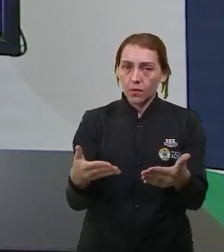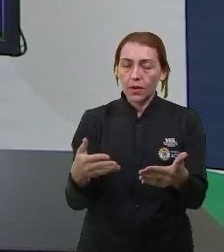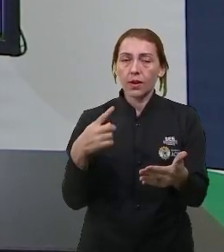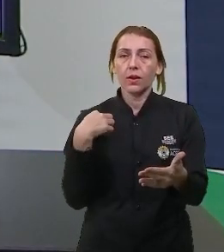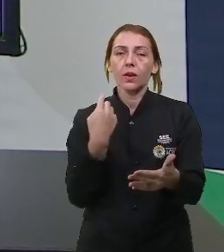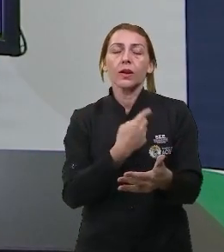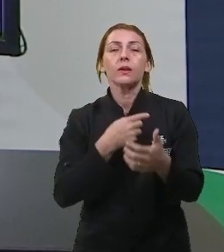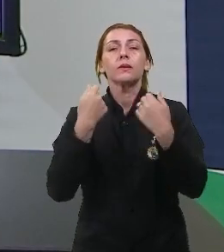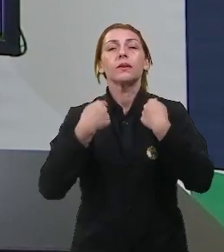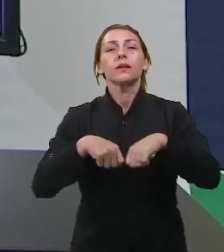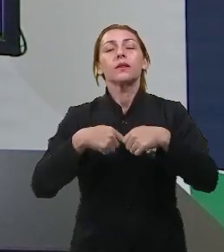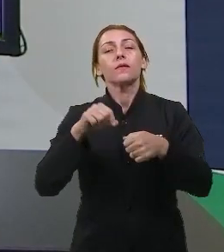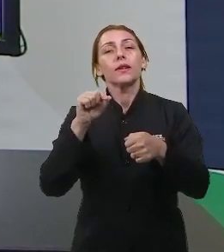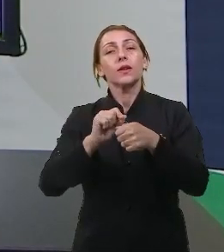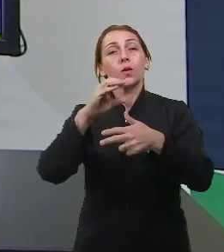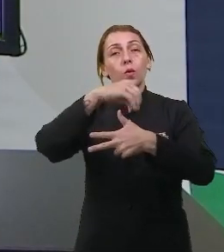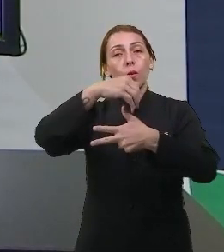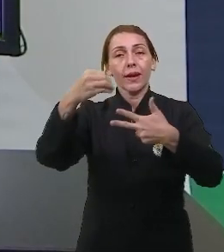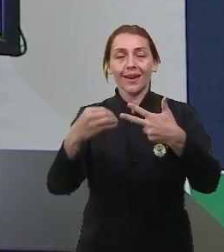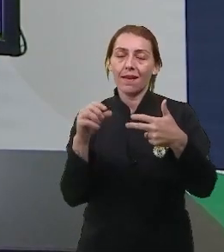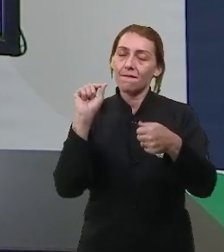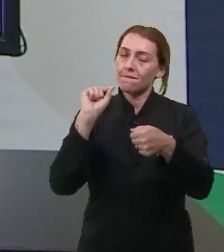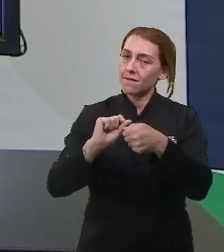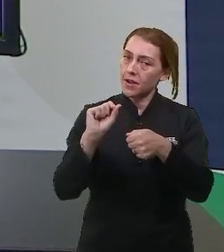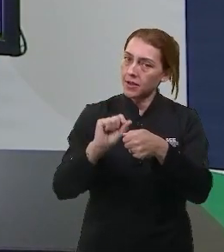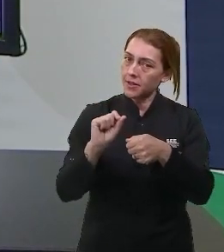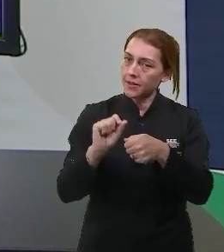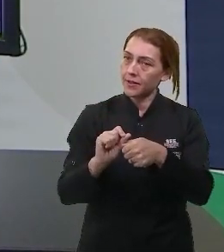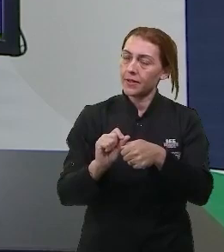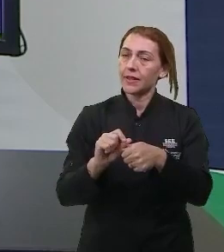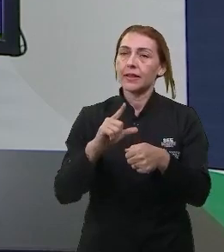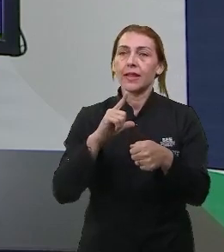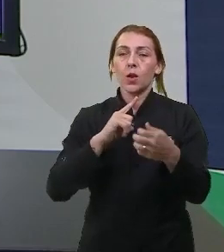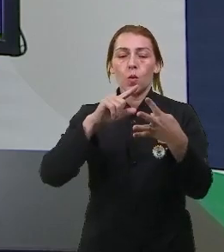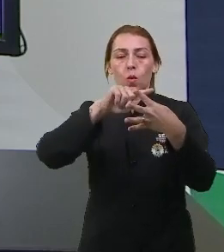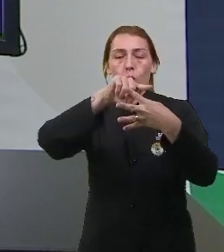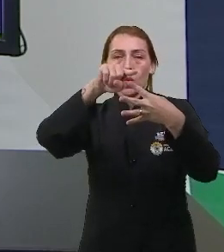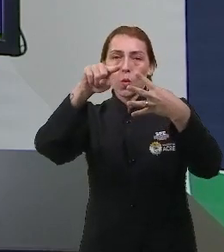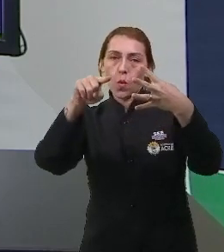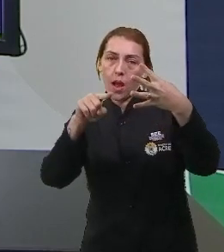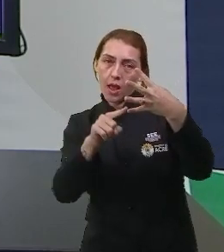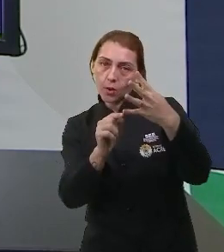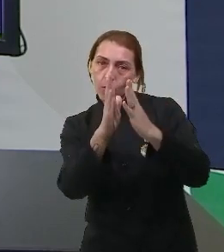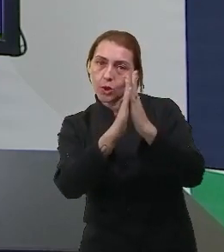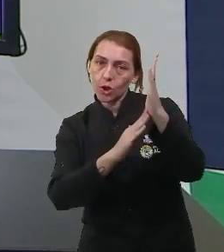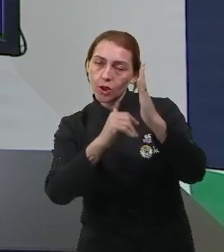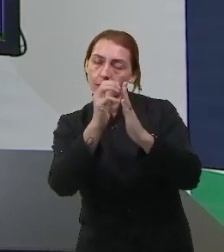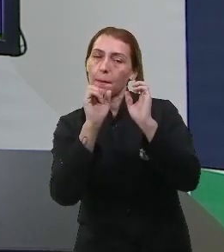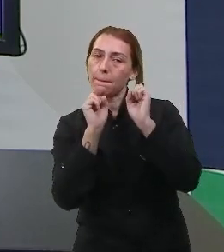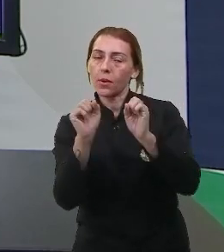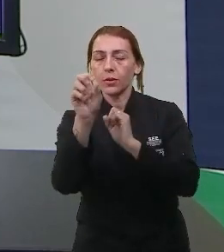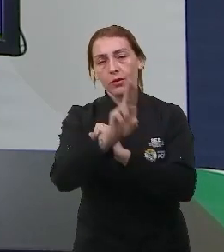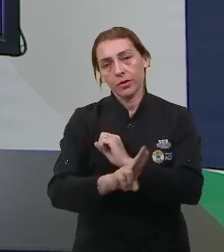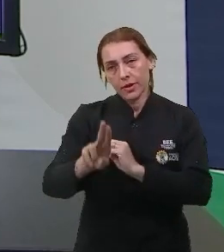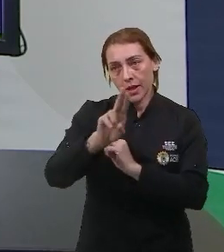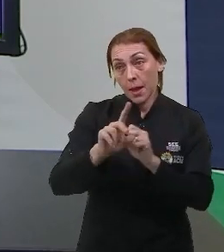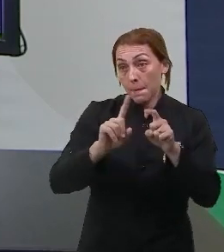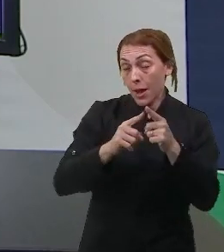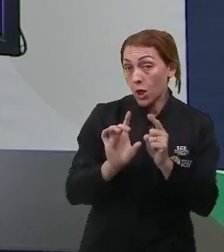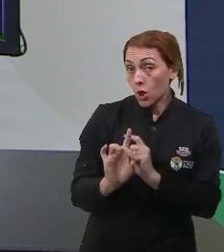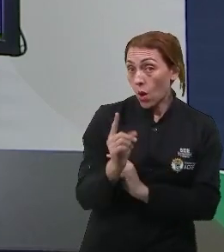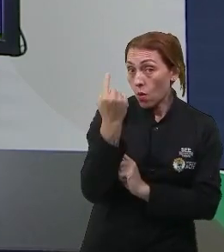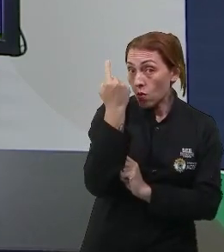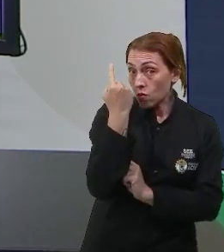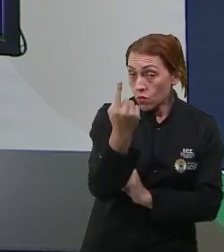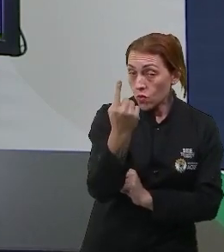a gente precisa fazer o que o Enem faz muito bem. Eu tenho 4 tintas que podem ser utilizadas. Mas só